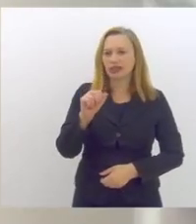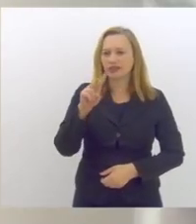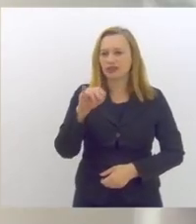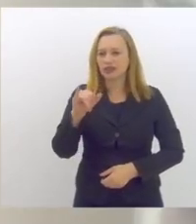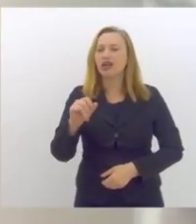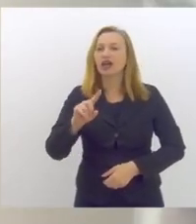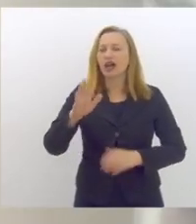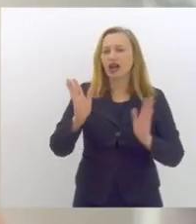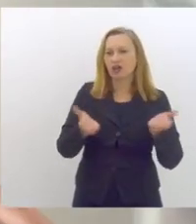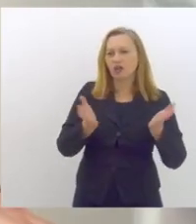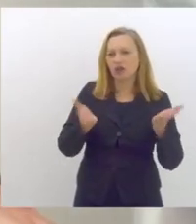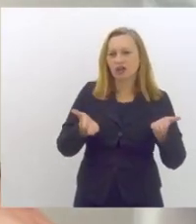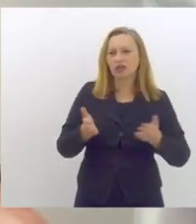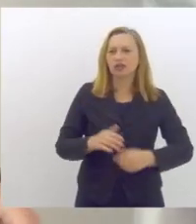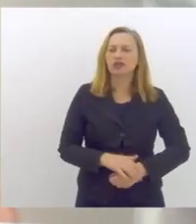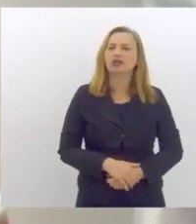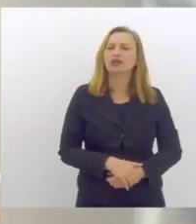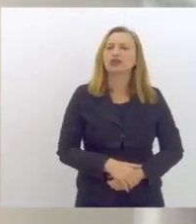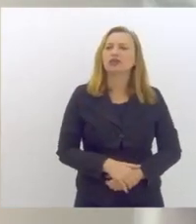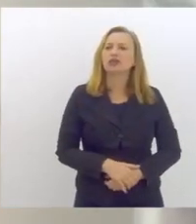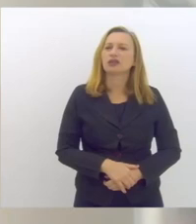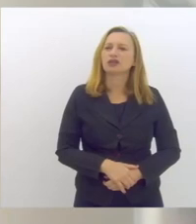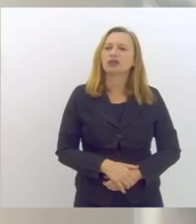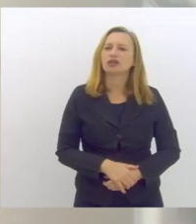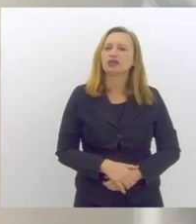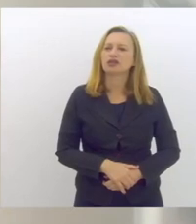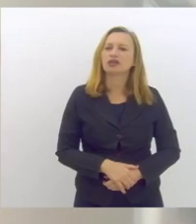passar a palavra agora para